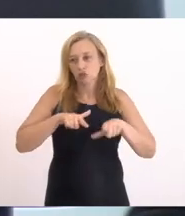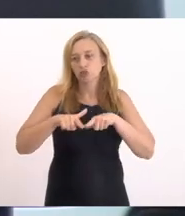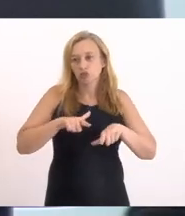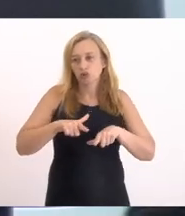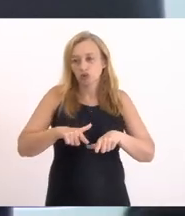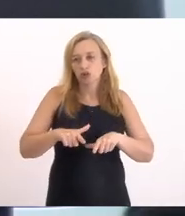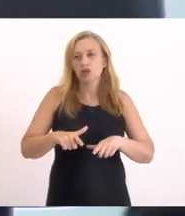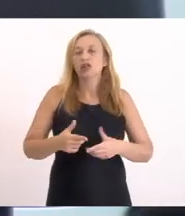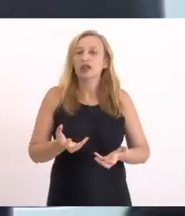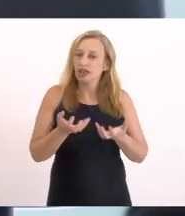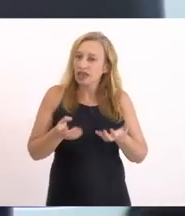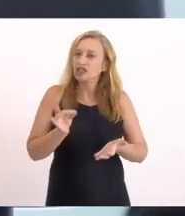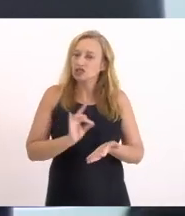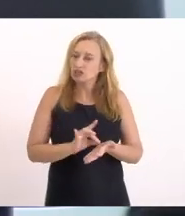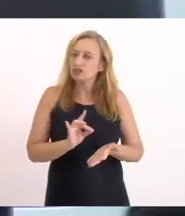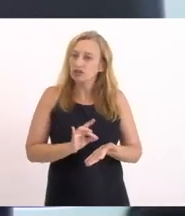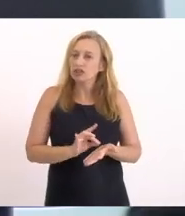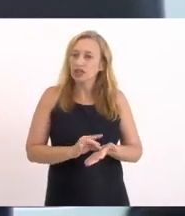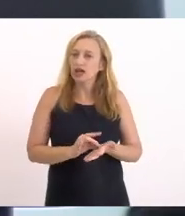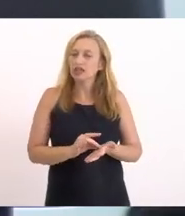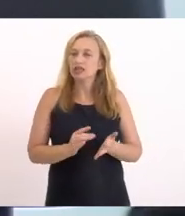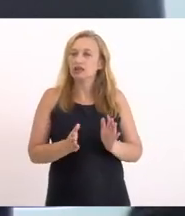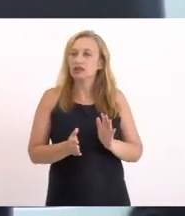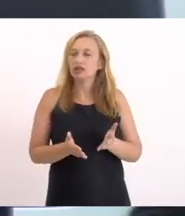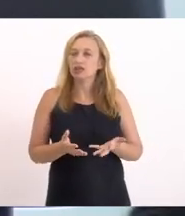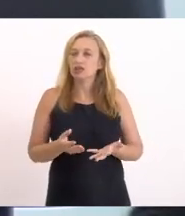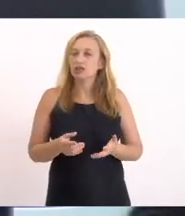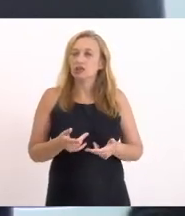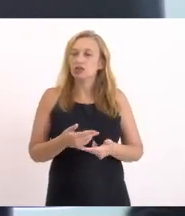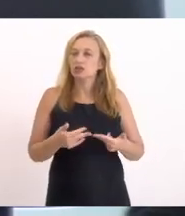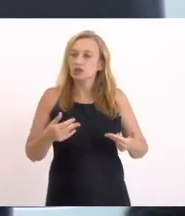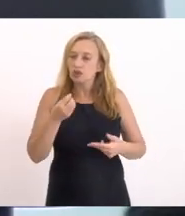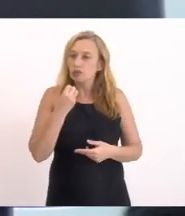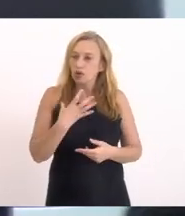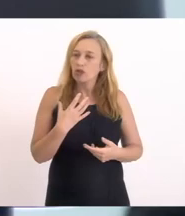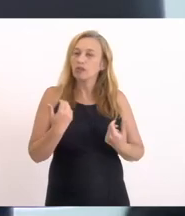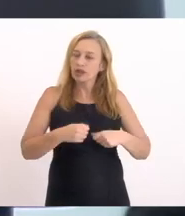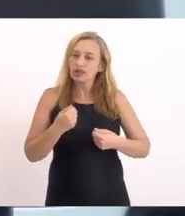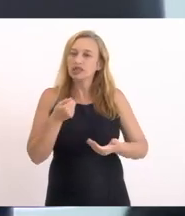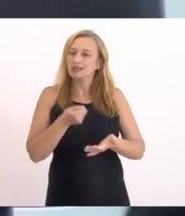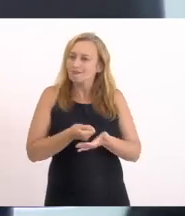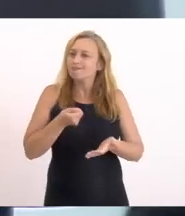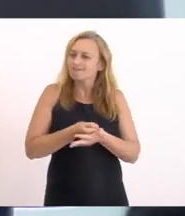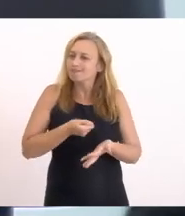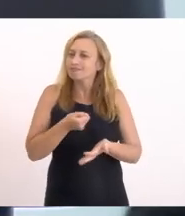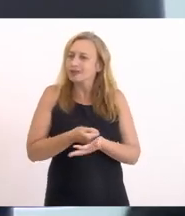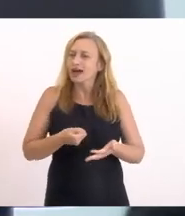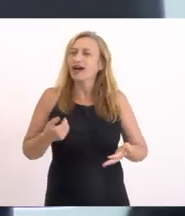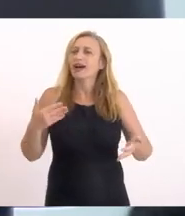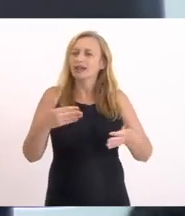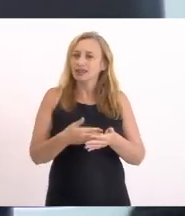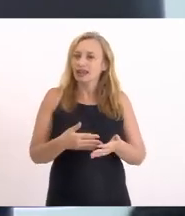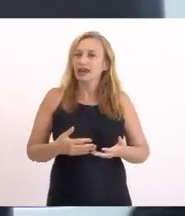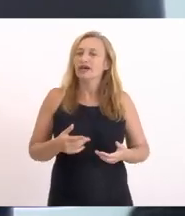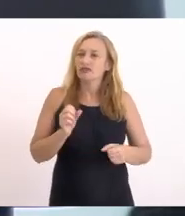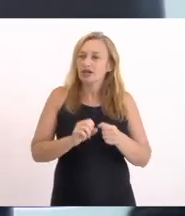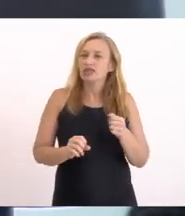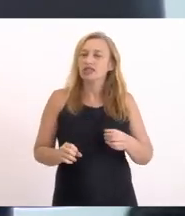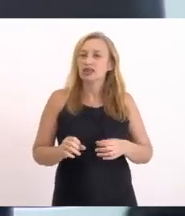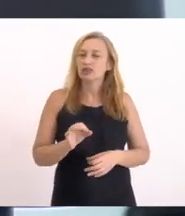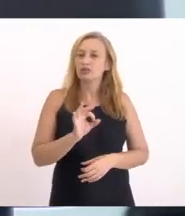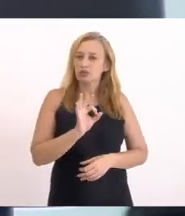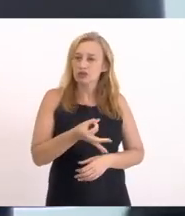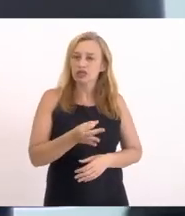quer de verdade Propor alguma coisa A gente tem que ficar Batendo na porta Até eles cansarem De fato Fazerem algo